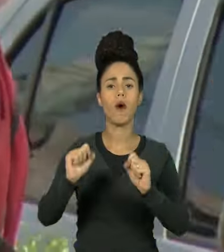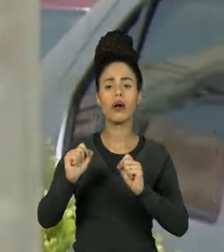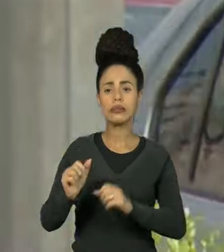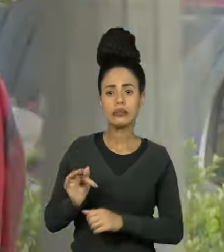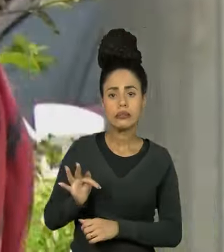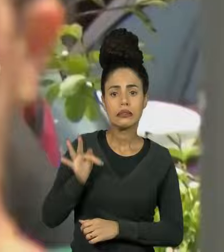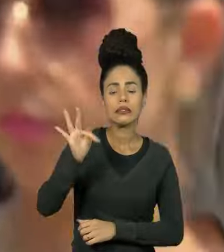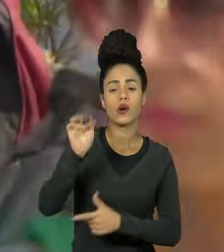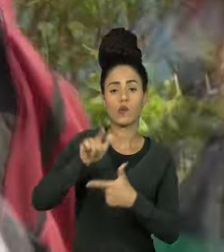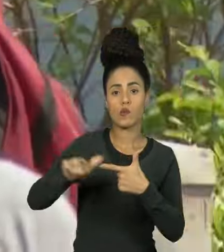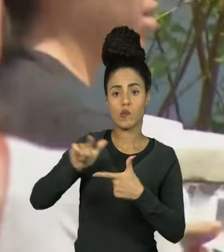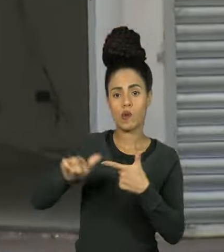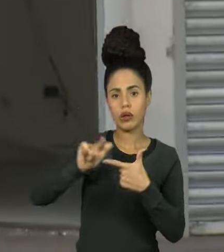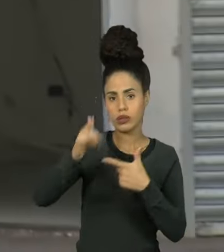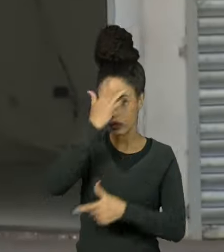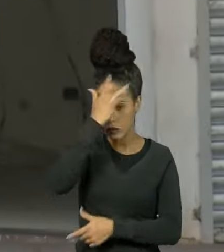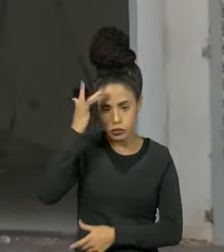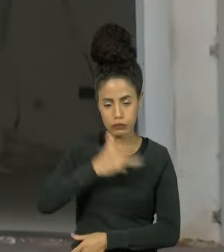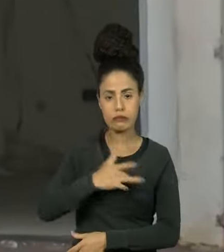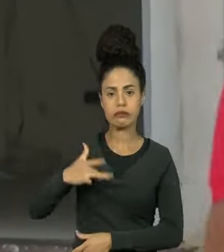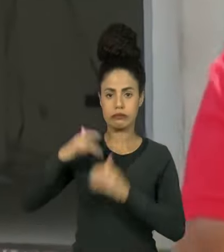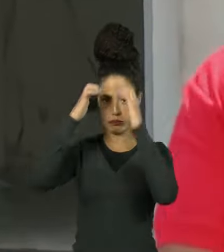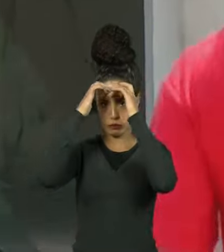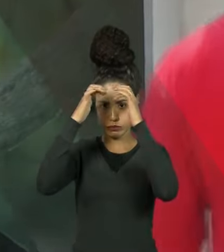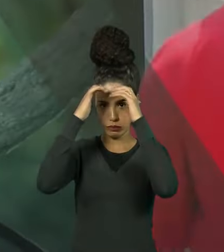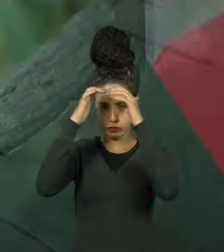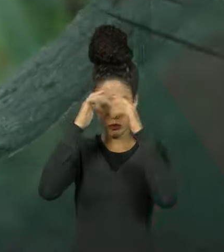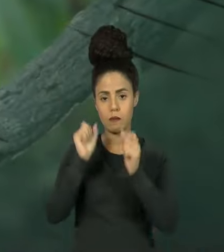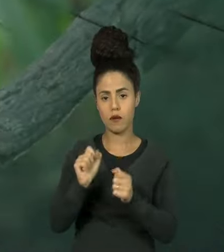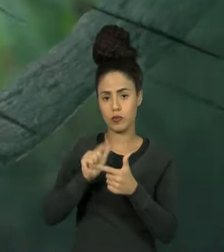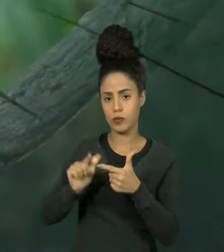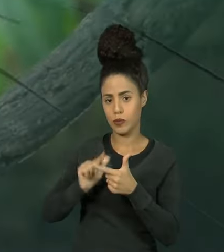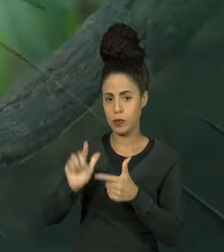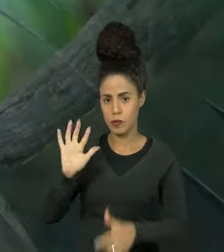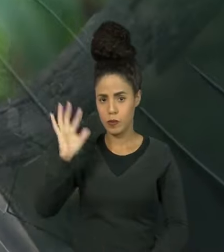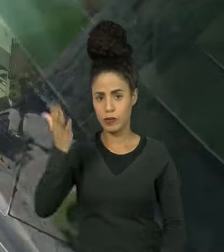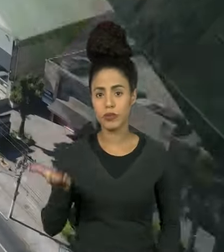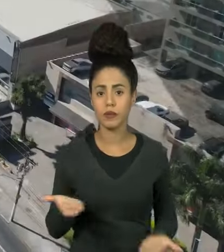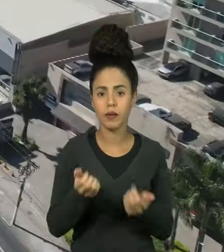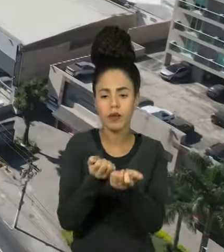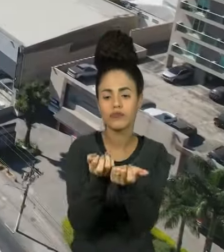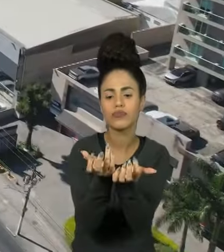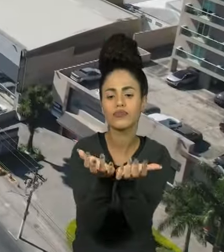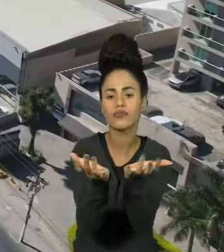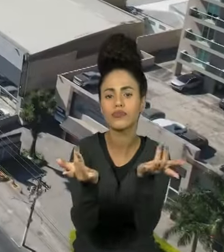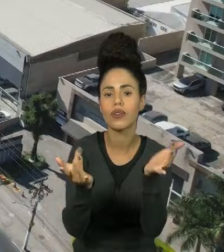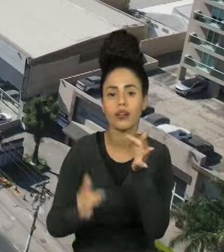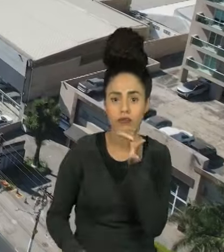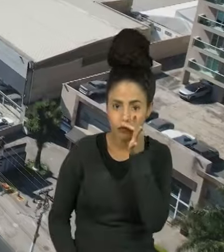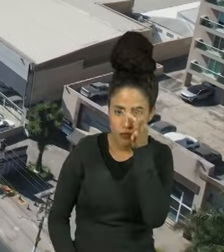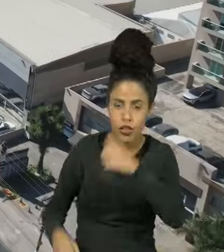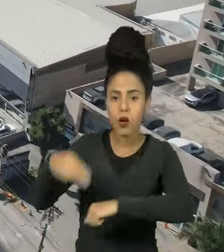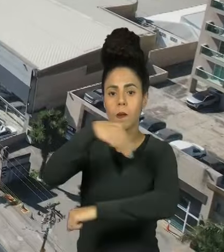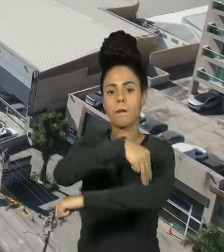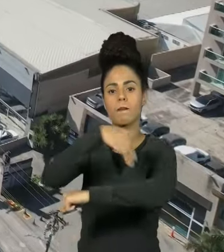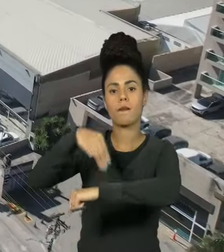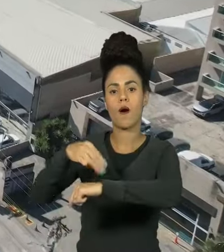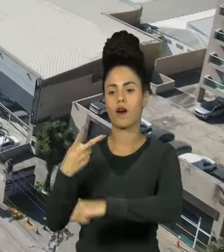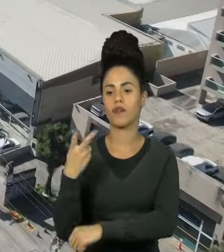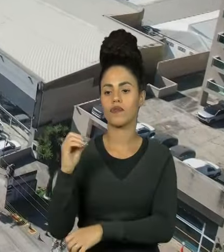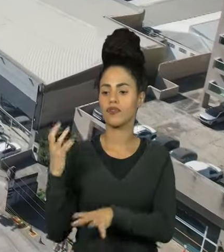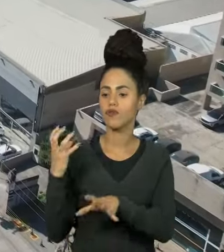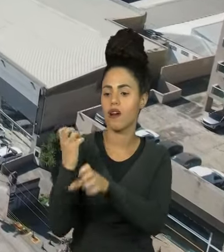saúde de pacientes com doenças cerebrais. A Horta das Flores, no bairro da Moca, completa 20